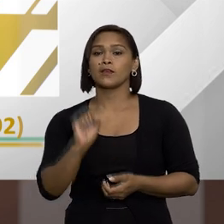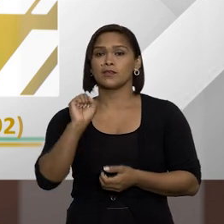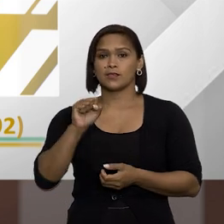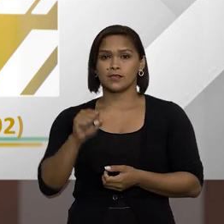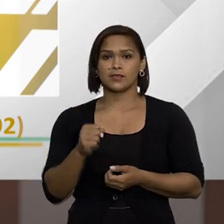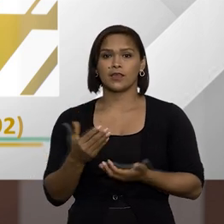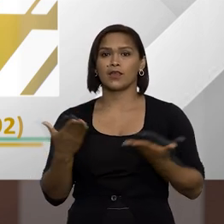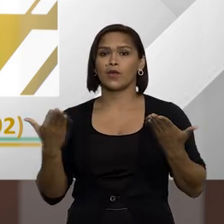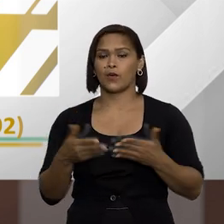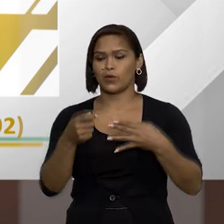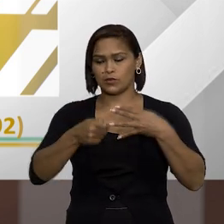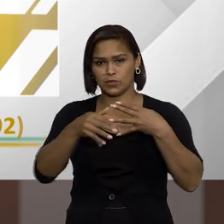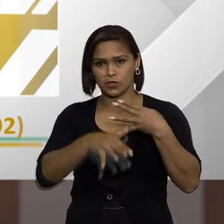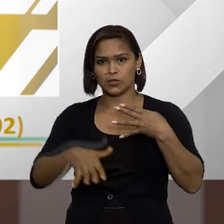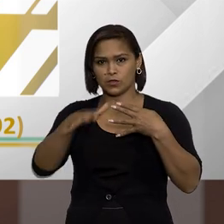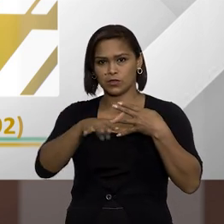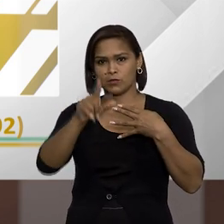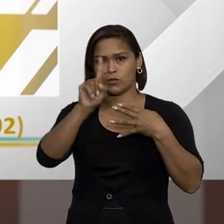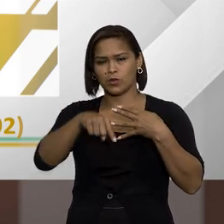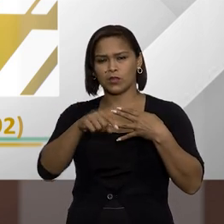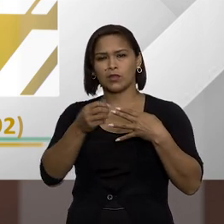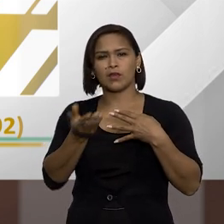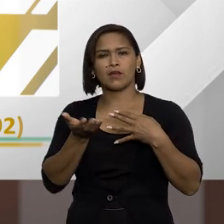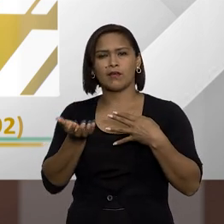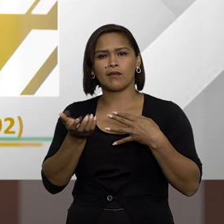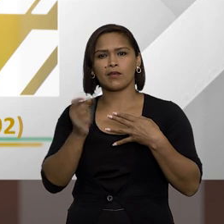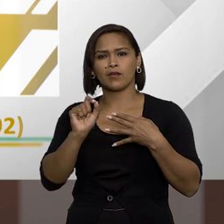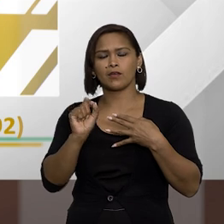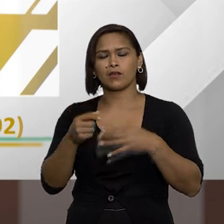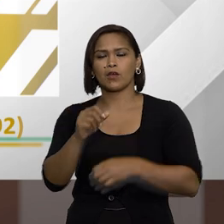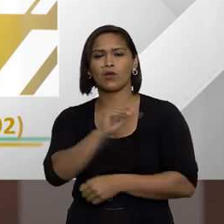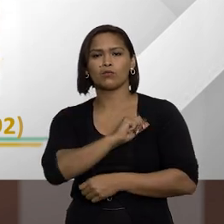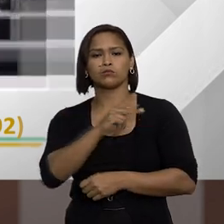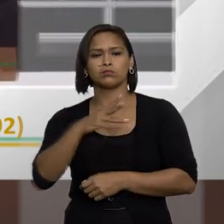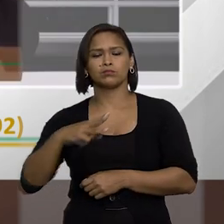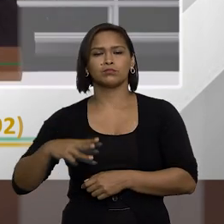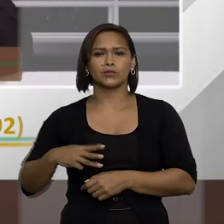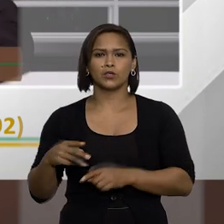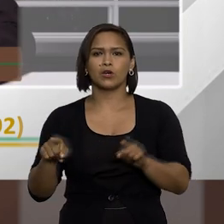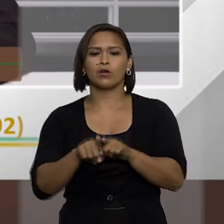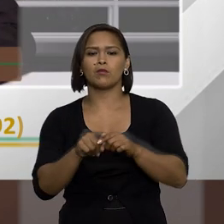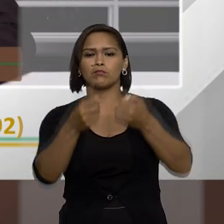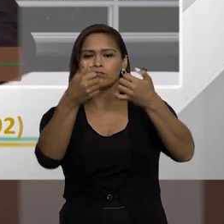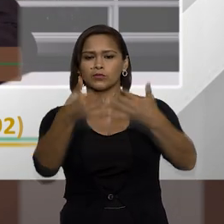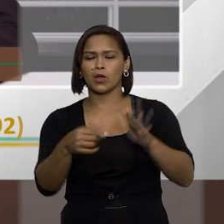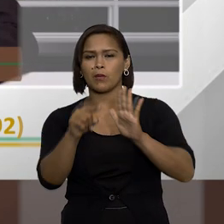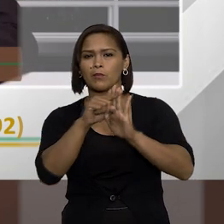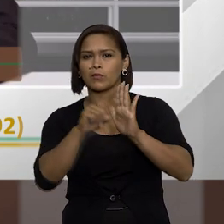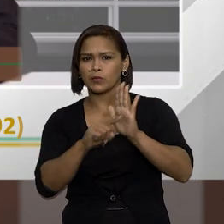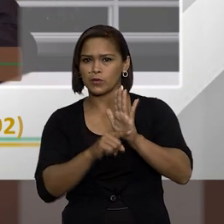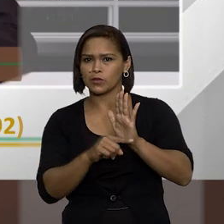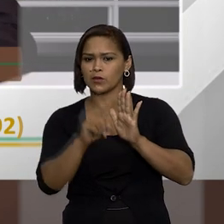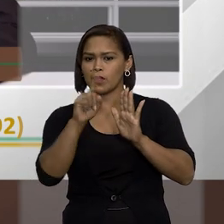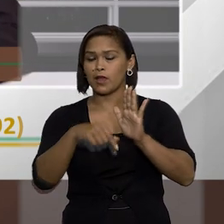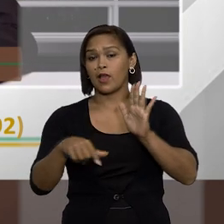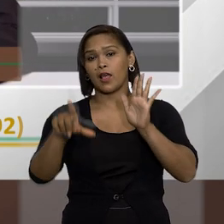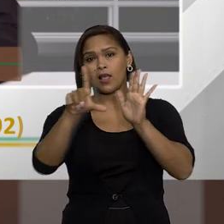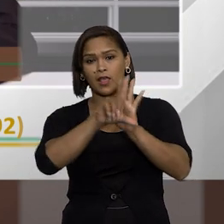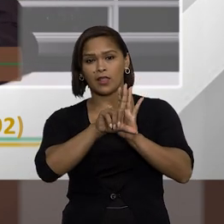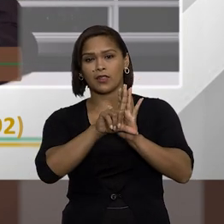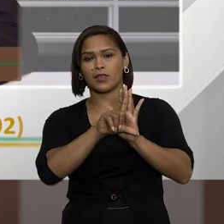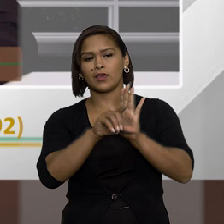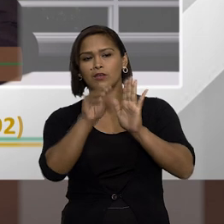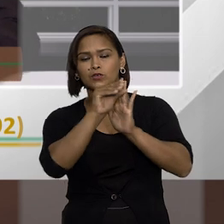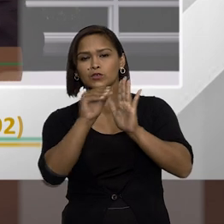Sim, hoje, a jurisprudência é no sentido de que os agentes públicos, como o professor Daud havia pontuado antes, a lei de